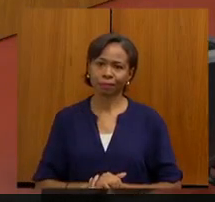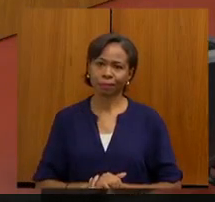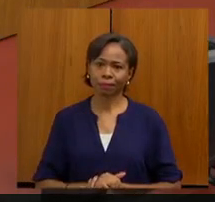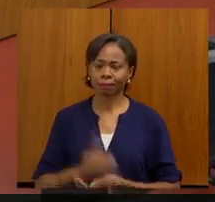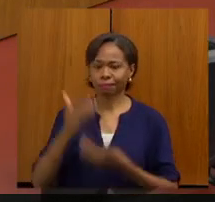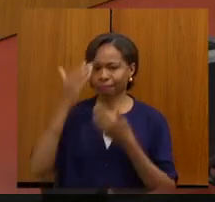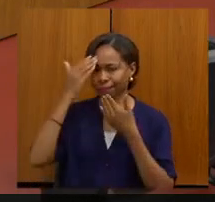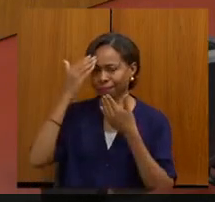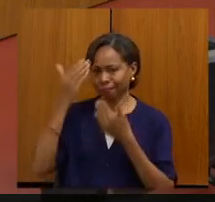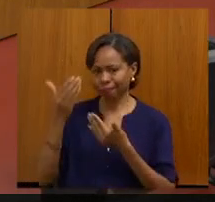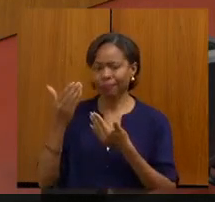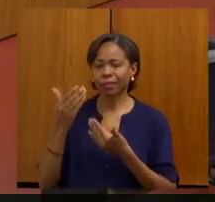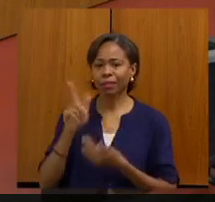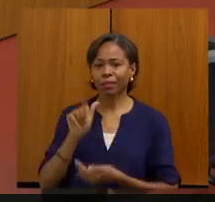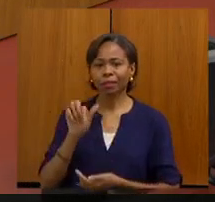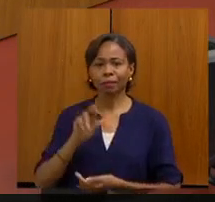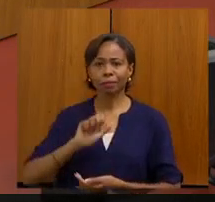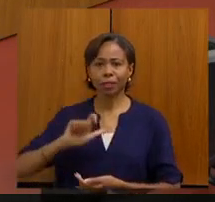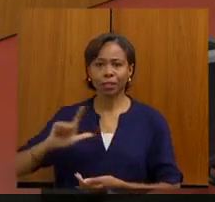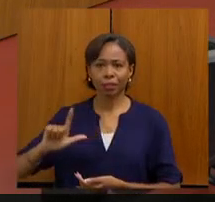Obrigado, doutor Gabriel.